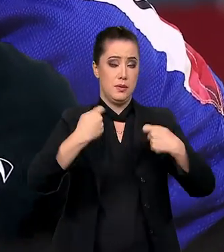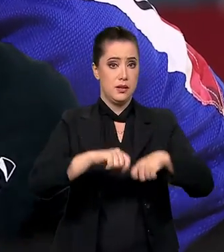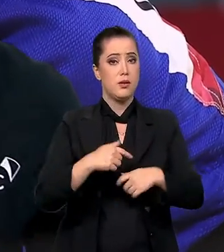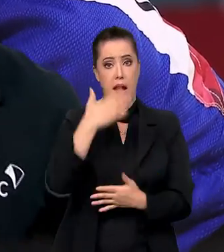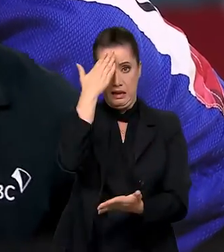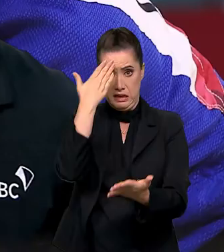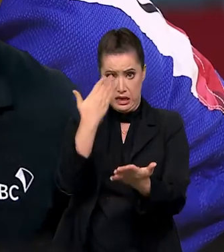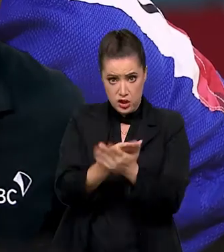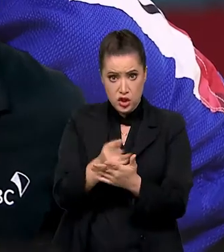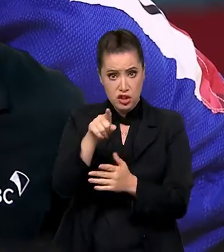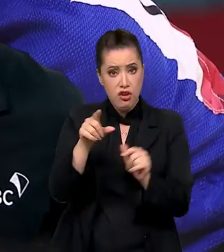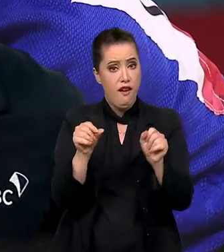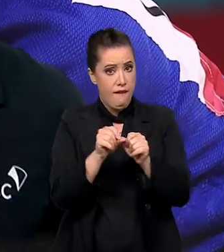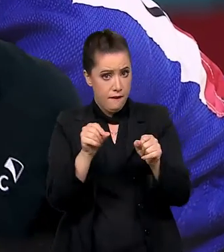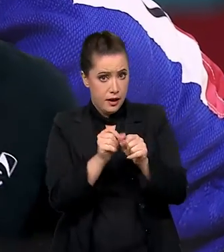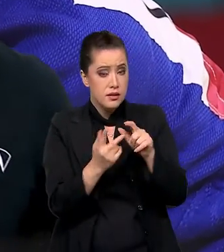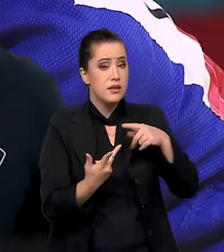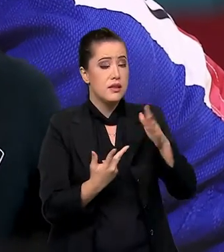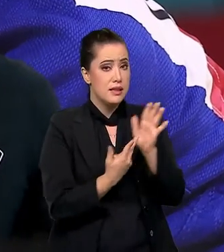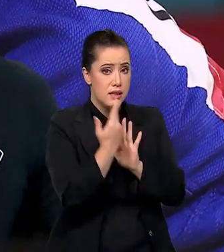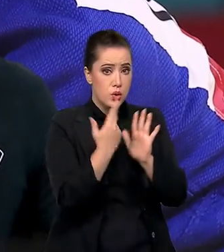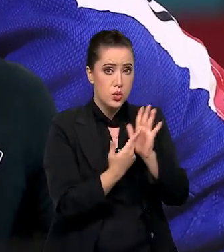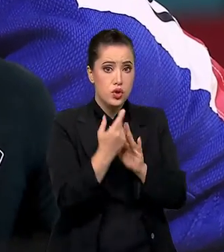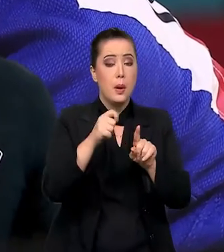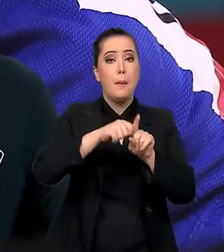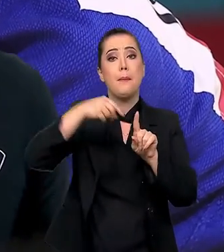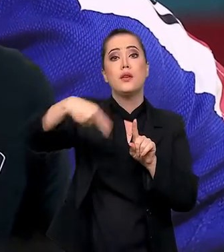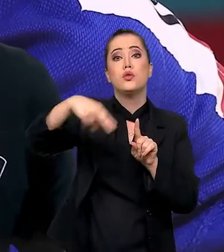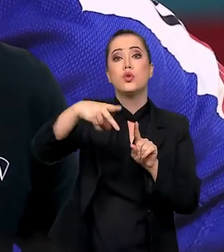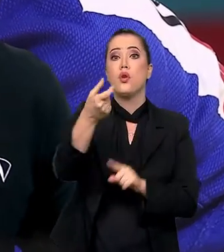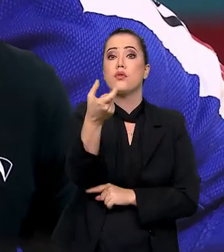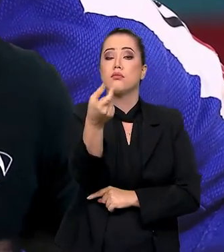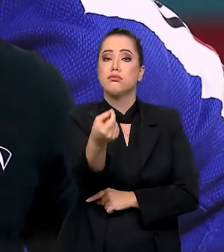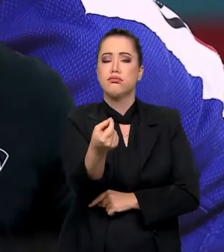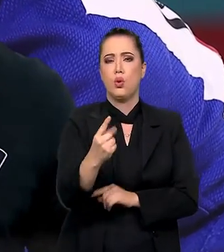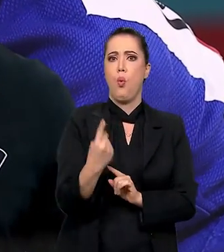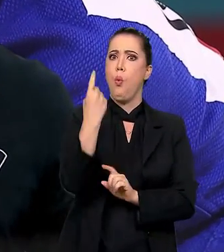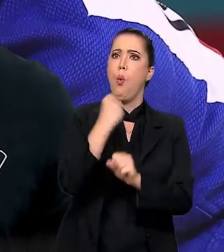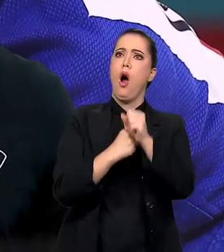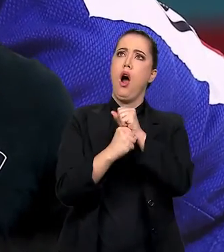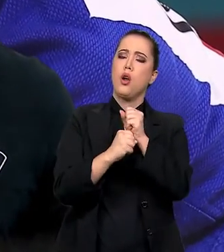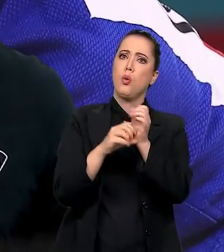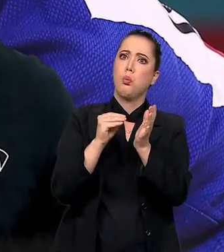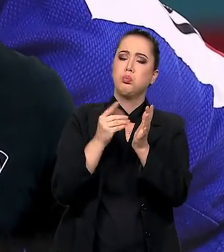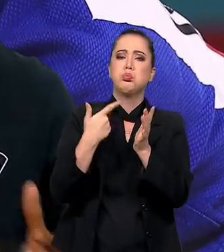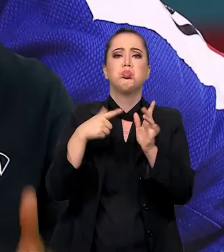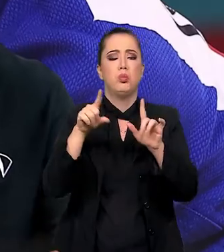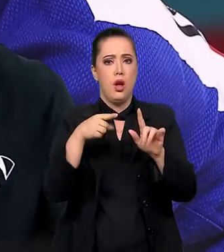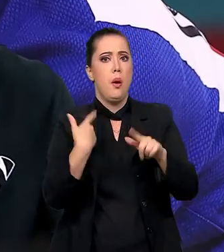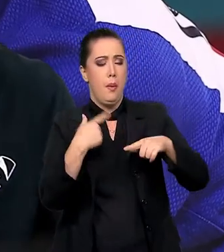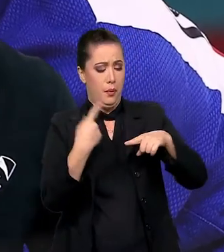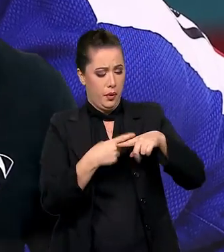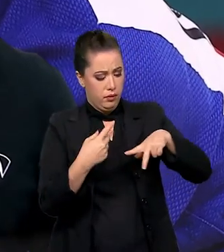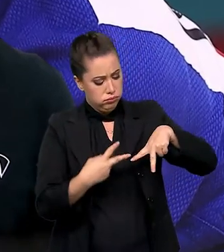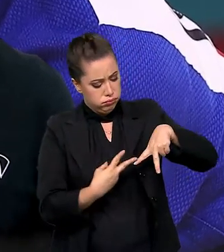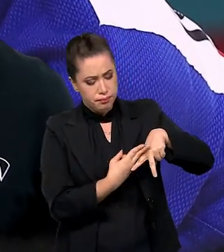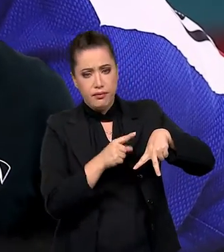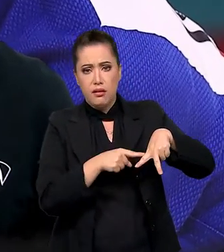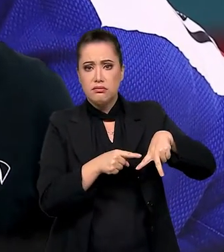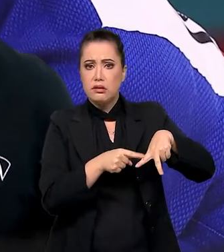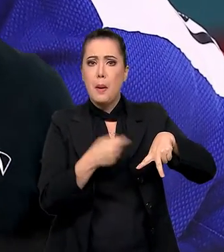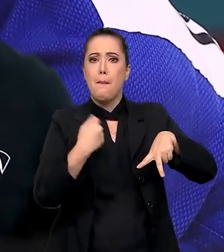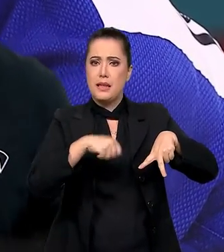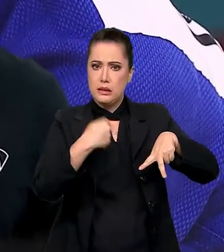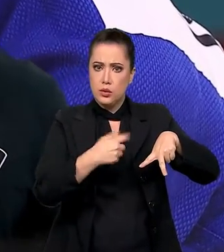A última, acredite se quiser, foi em novembro de 2020. Há menos de um ano pra se recuperar do